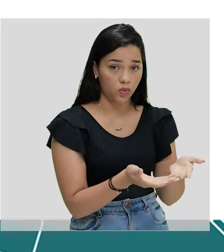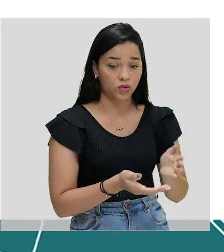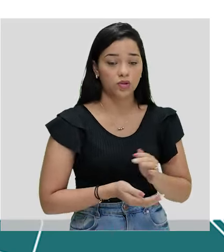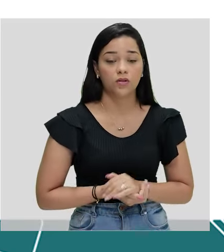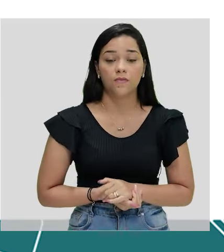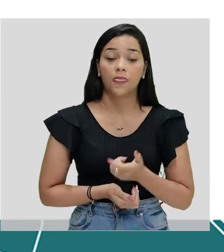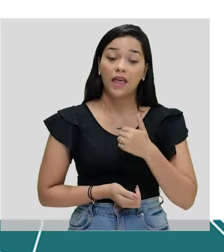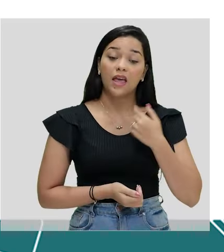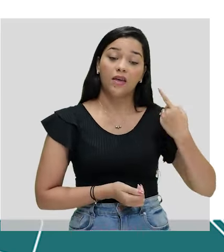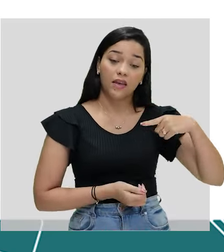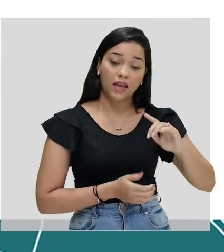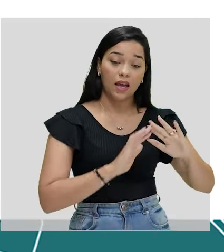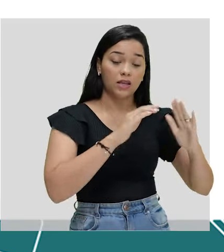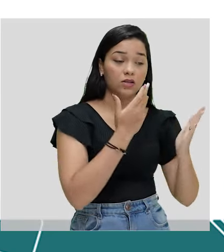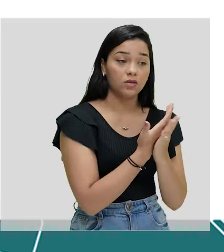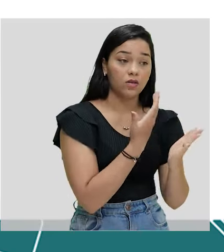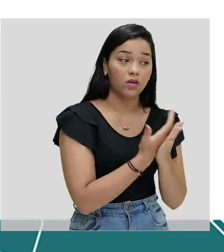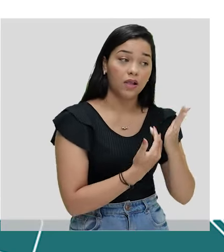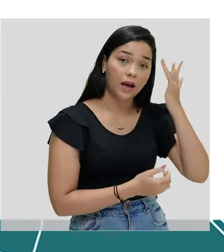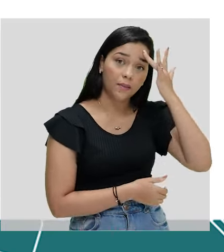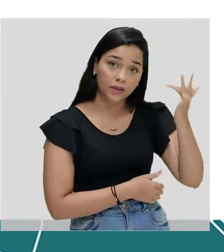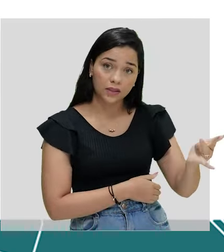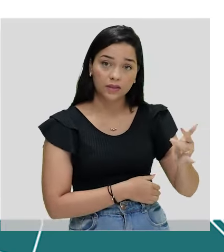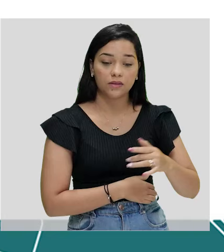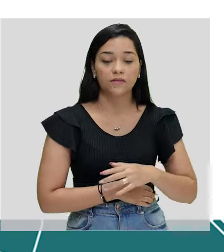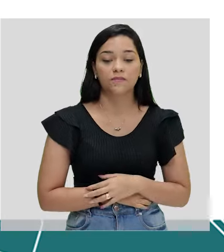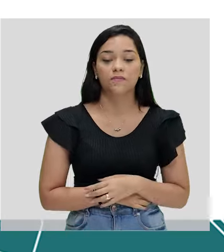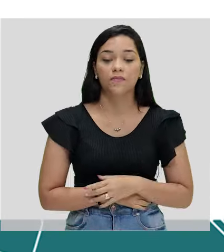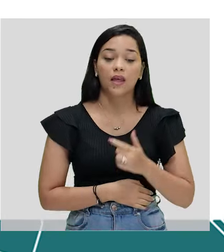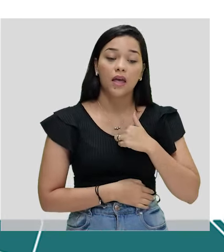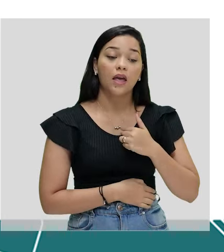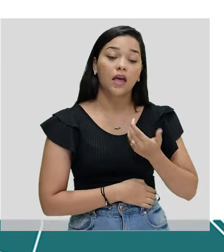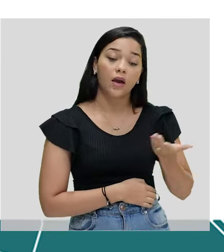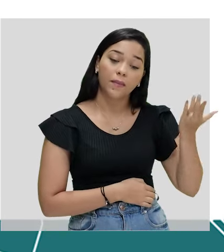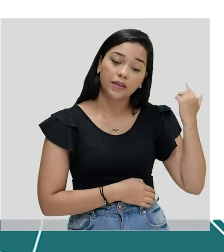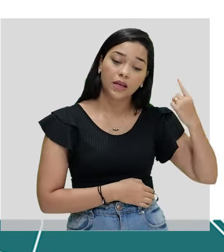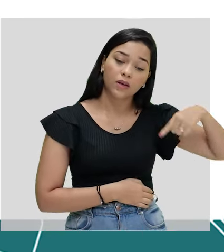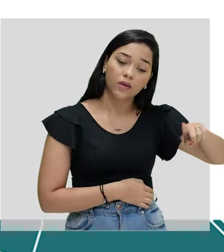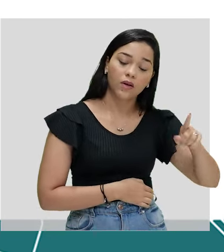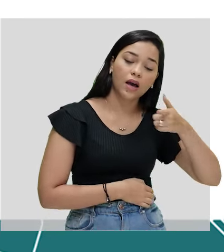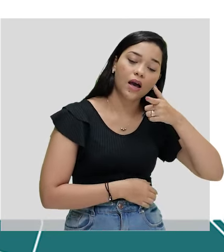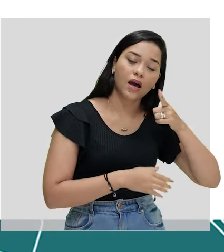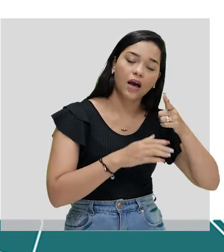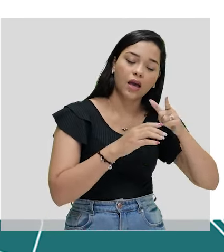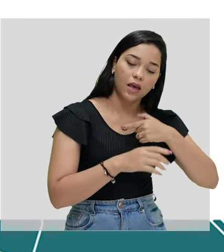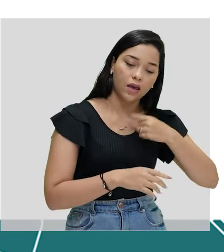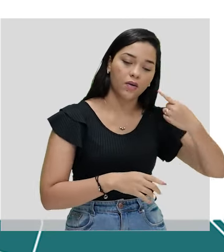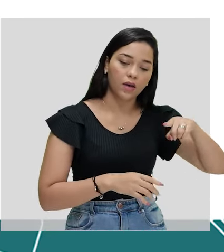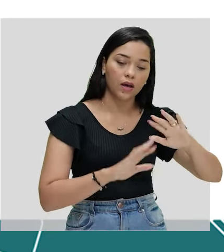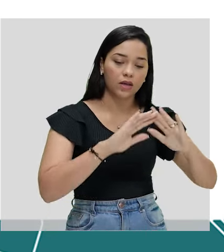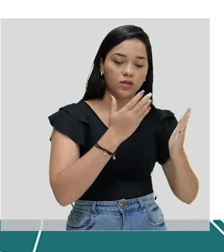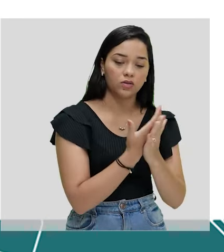Eu irei à escola amanhã. Eu fui à escola ontem.